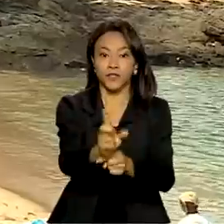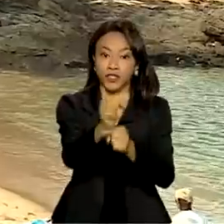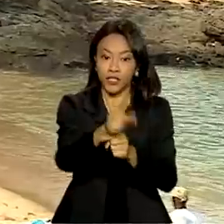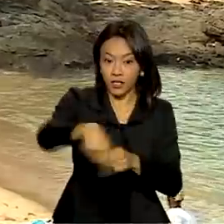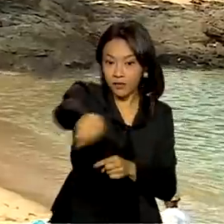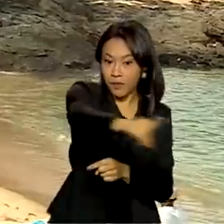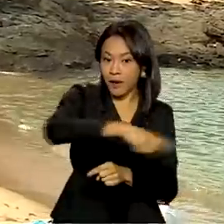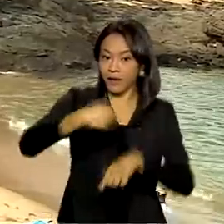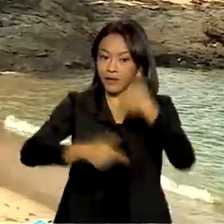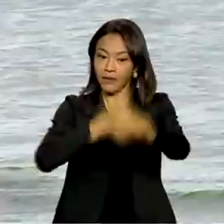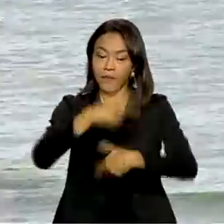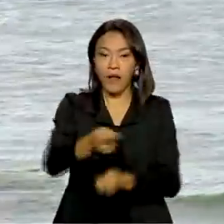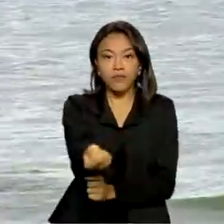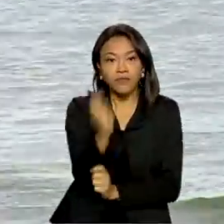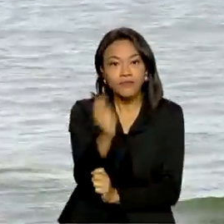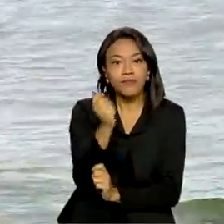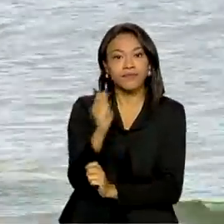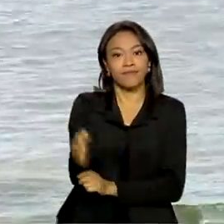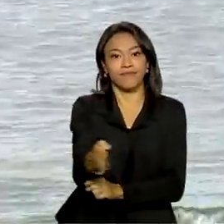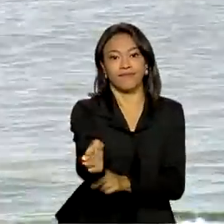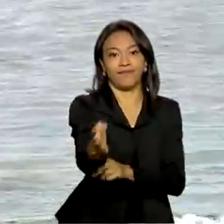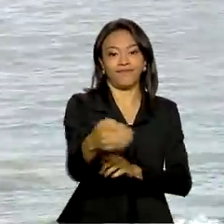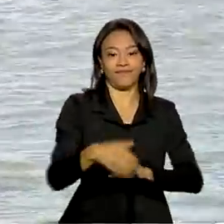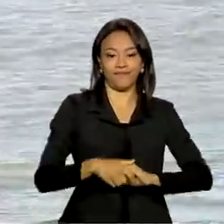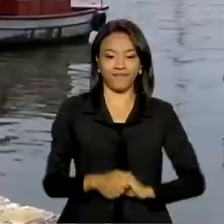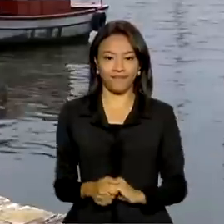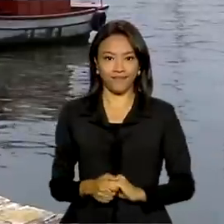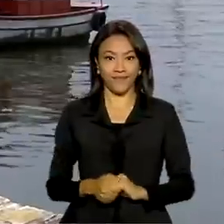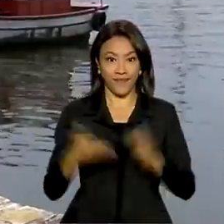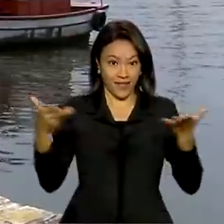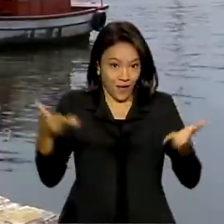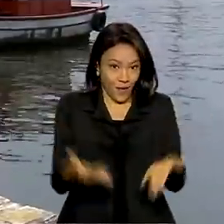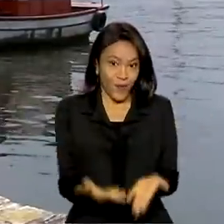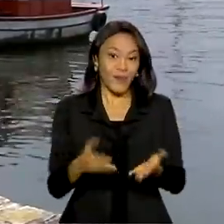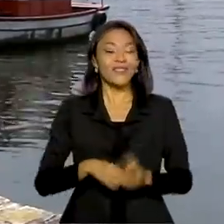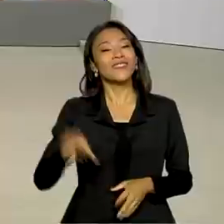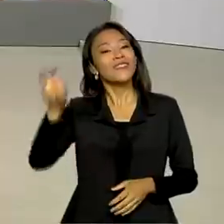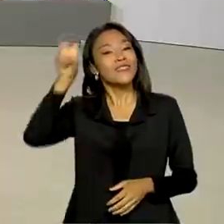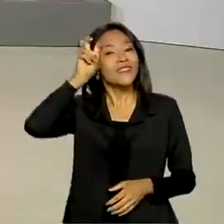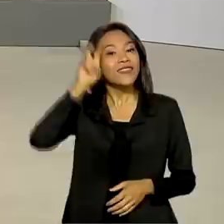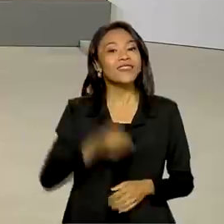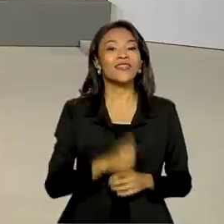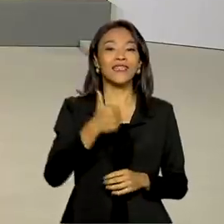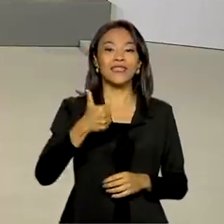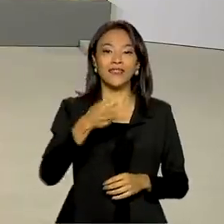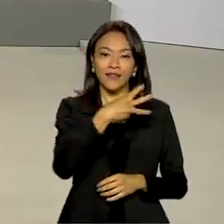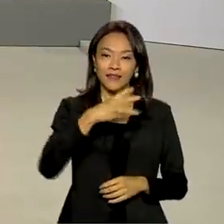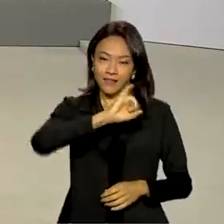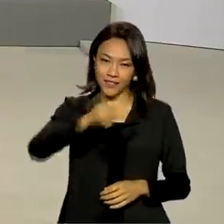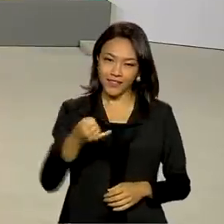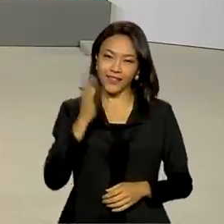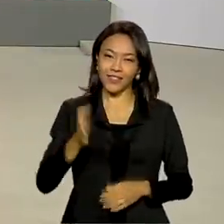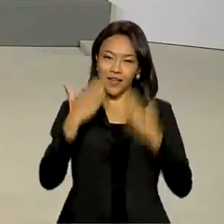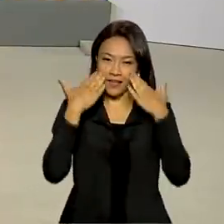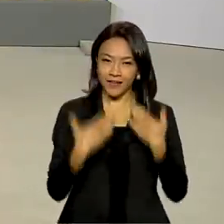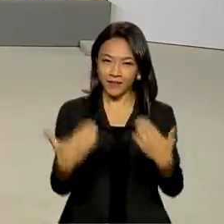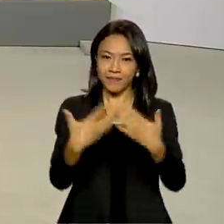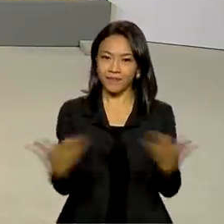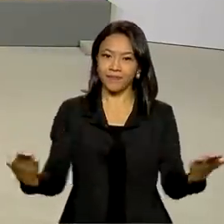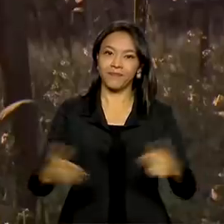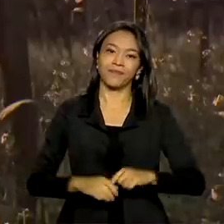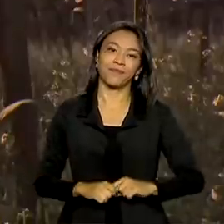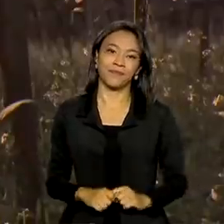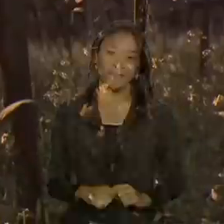pescadores artesanais. O Brasil em Dia desta quinta-feira, 13 de janeiro, já está no ar.